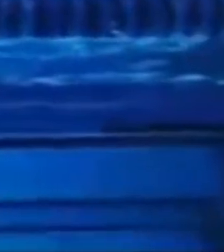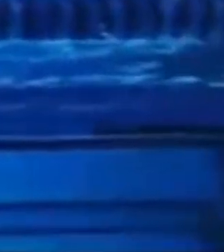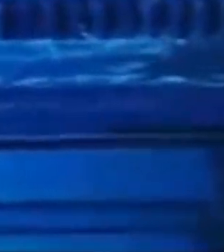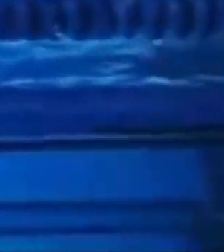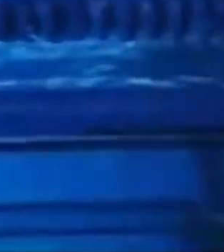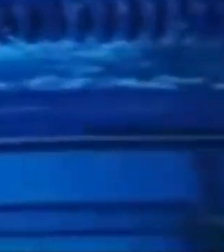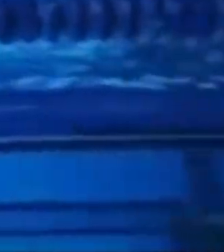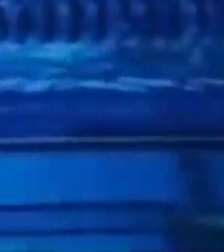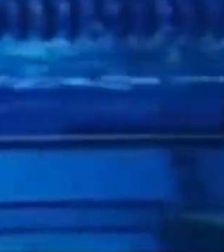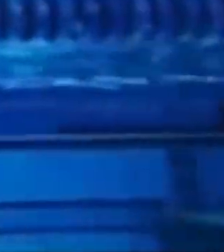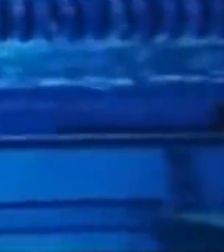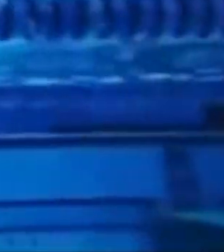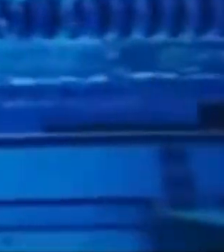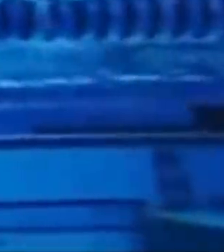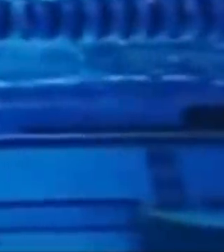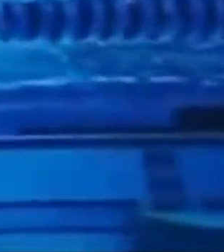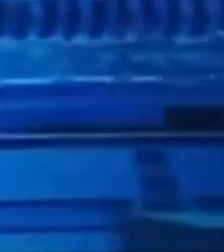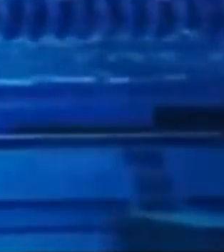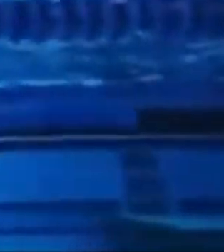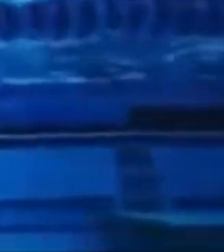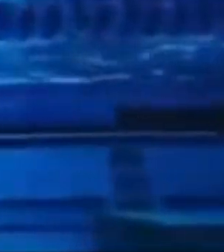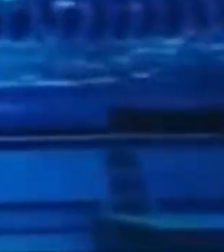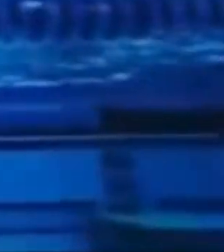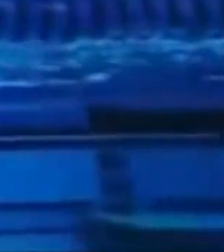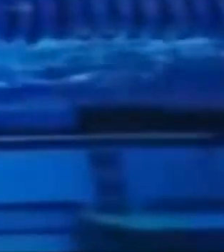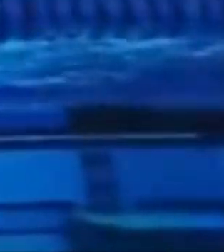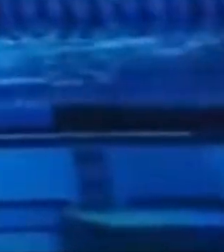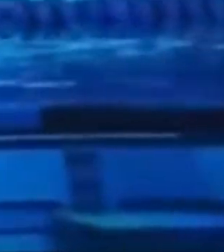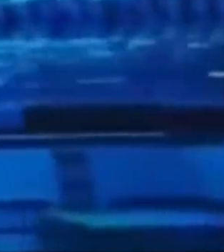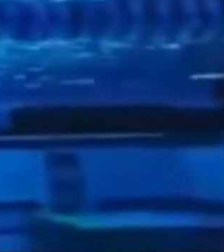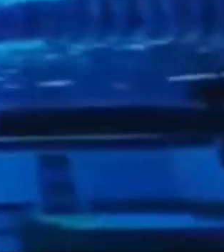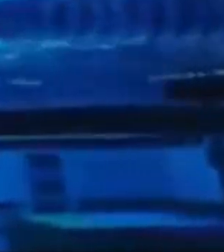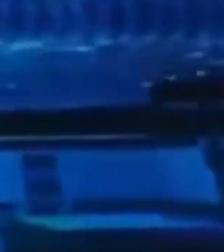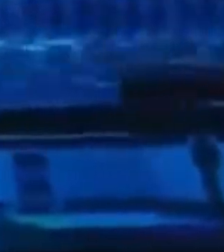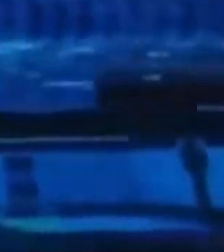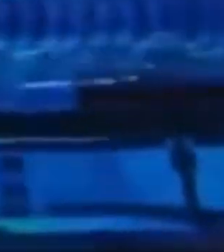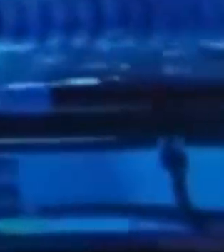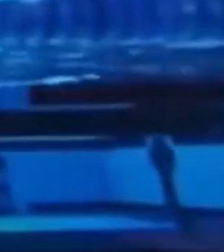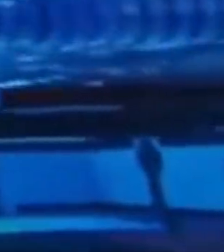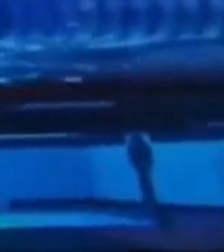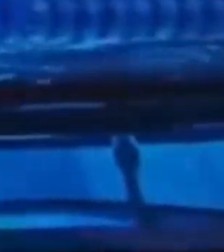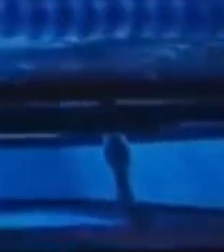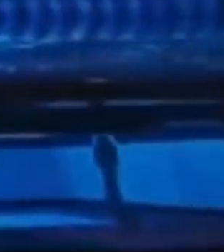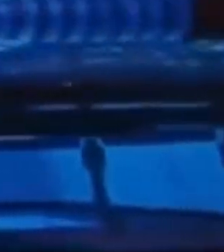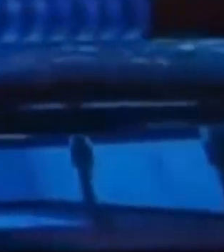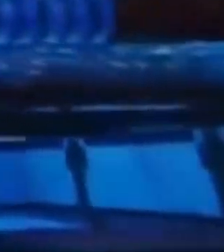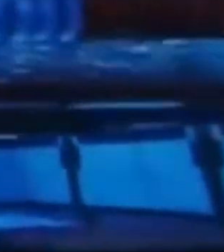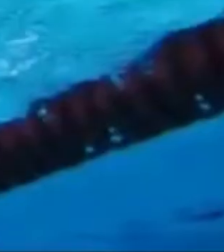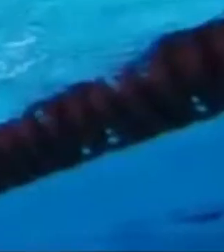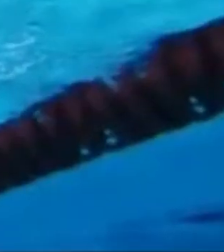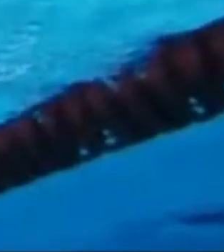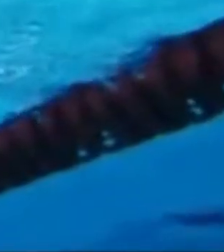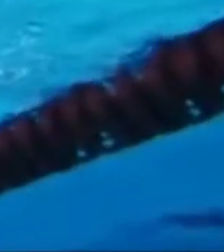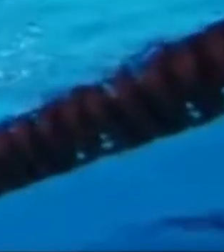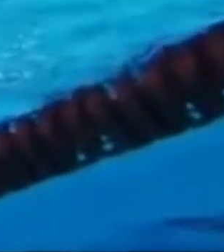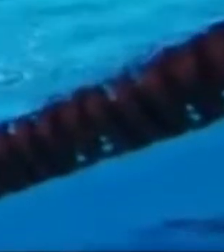Filho meu Minha bênção será Sobre ti